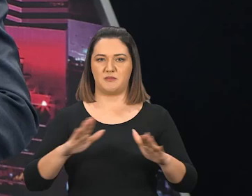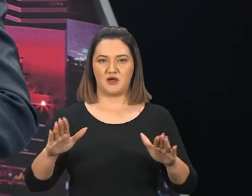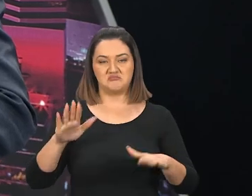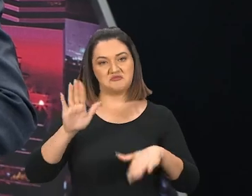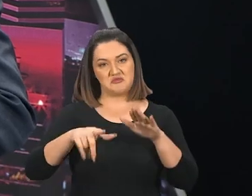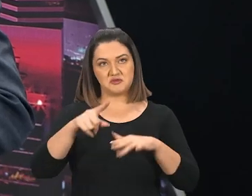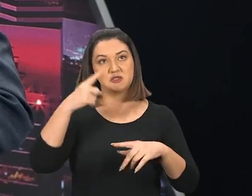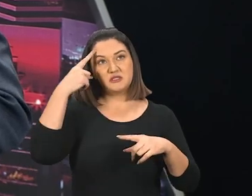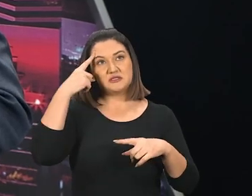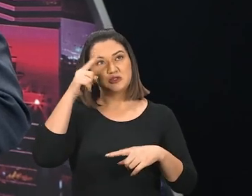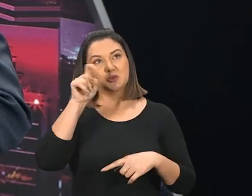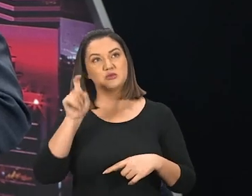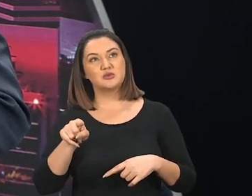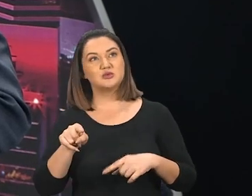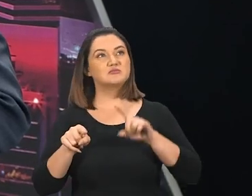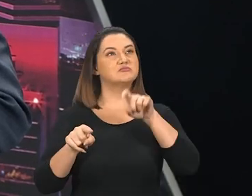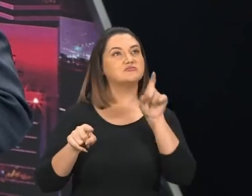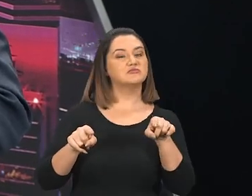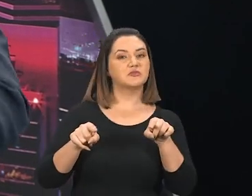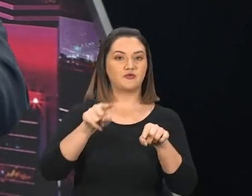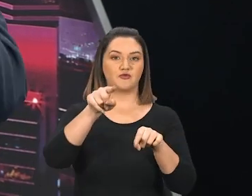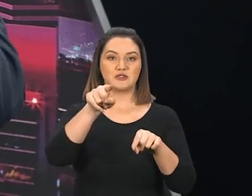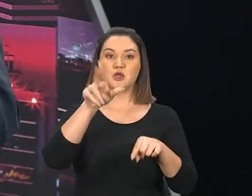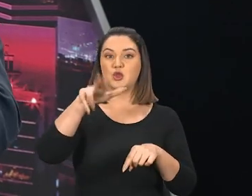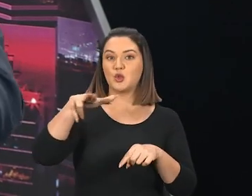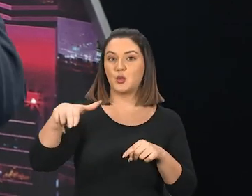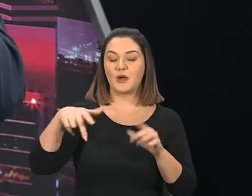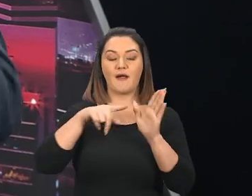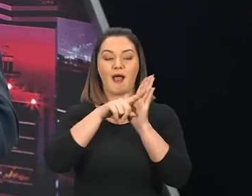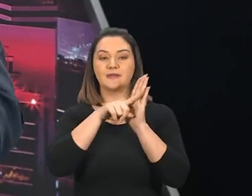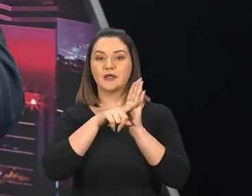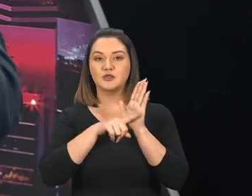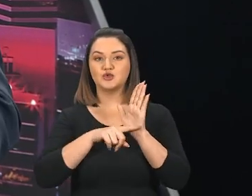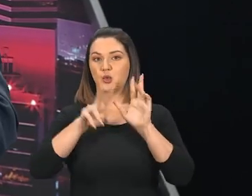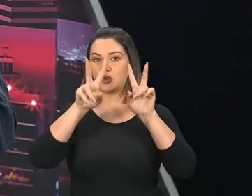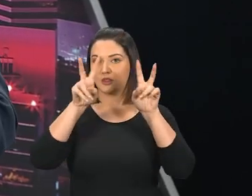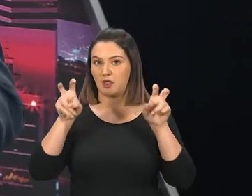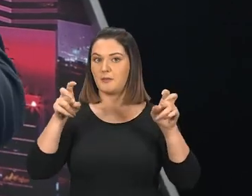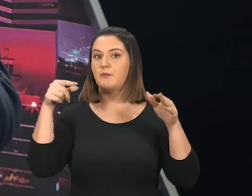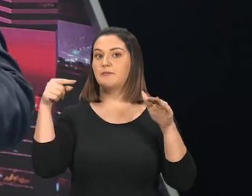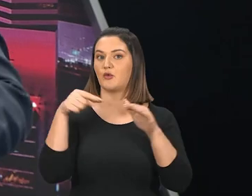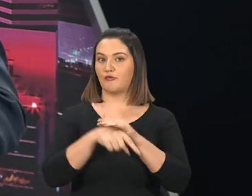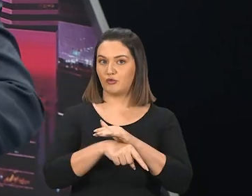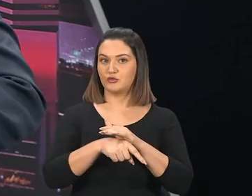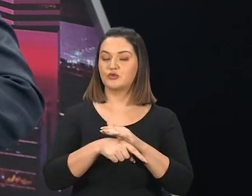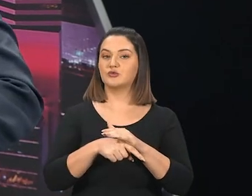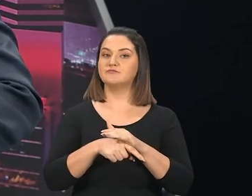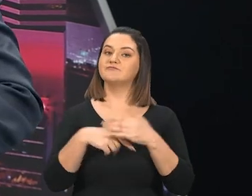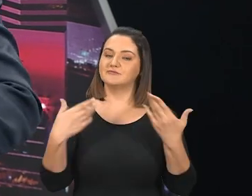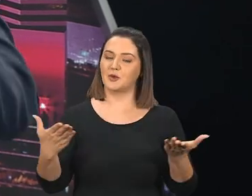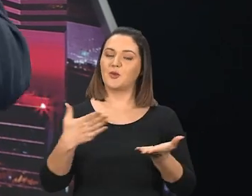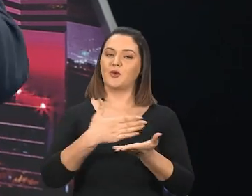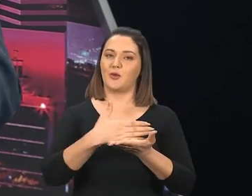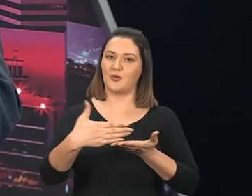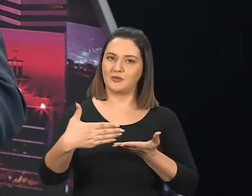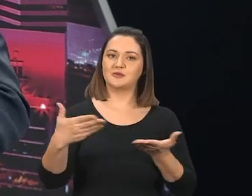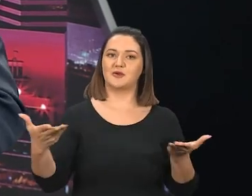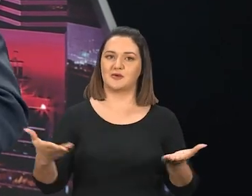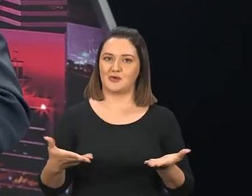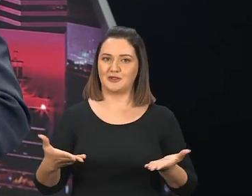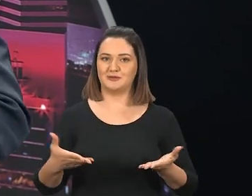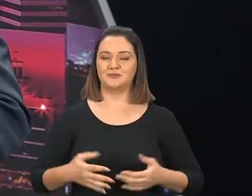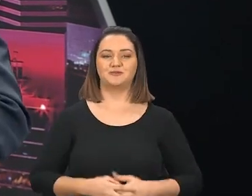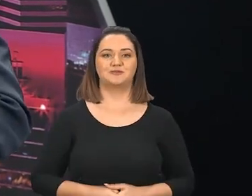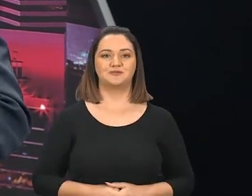existam na sua mente, do seu coração, você que nunca analisou um tema com essa profundidade, é a partir de